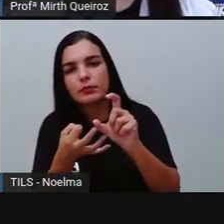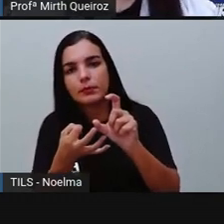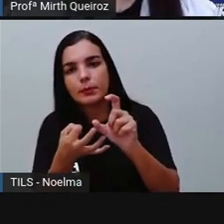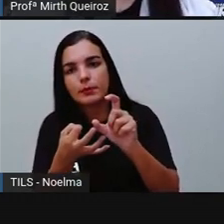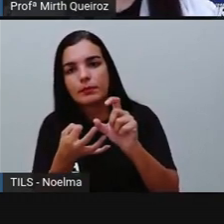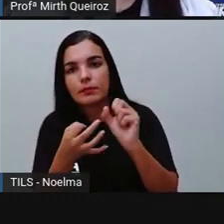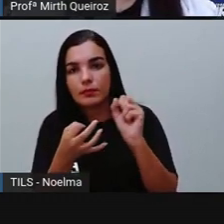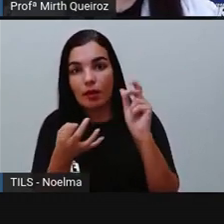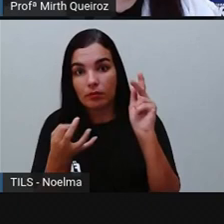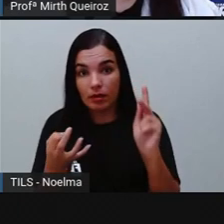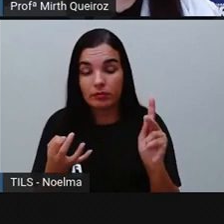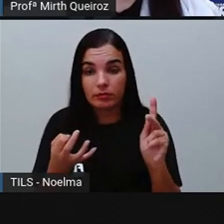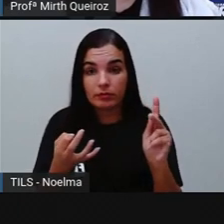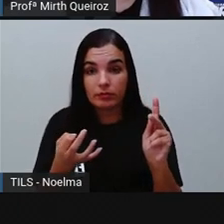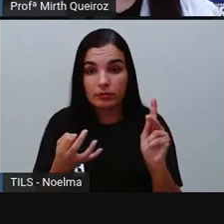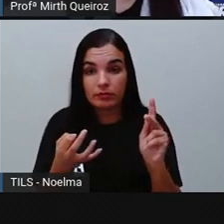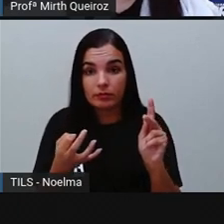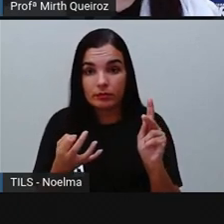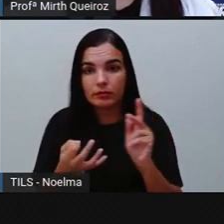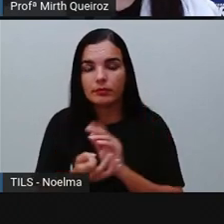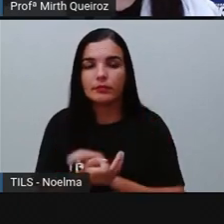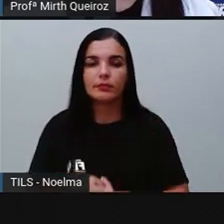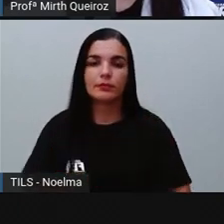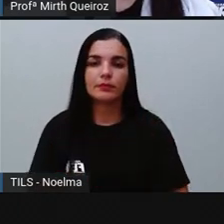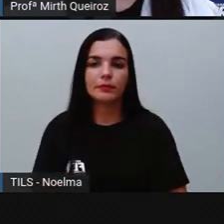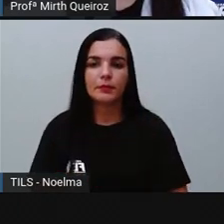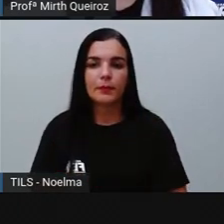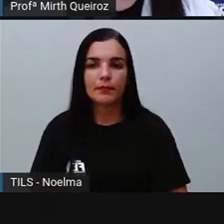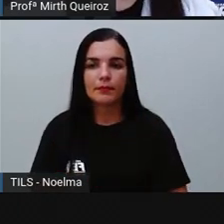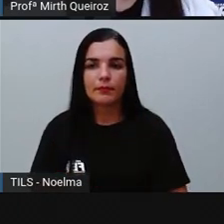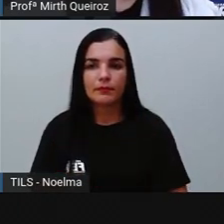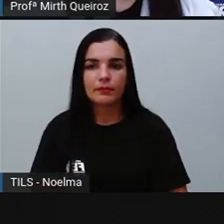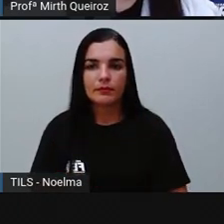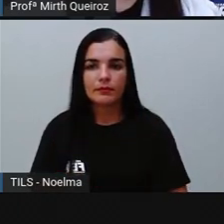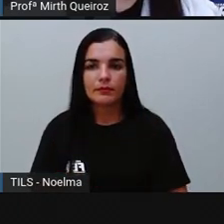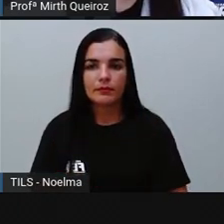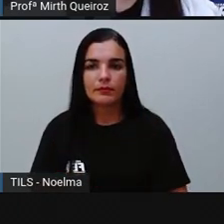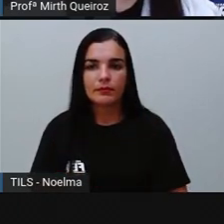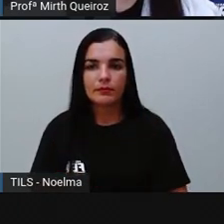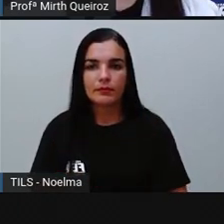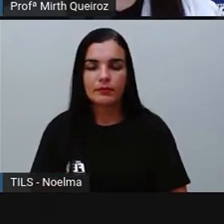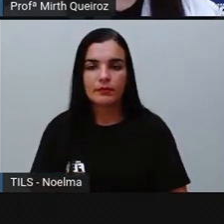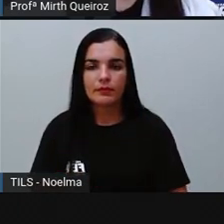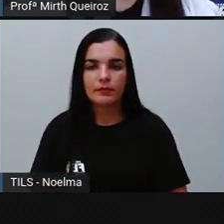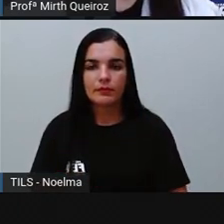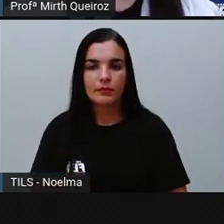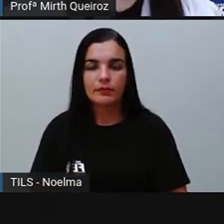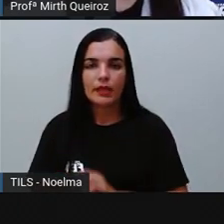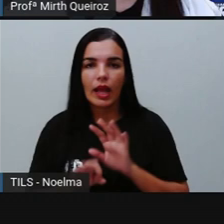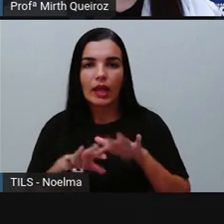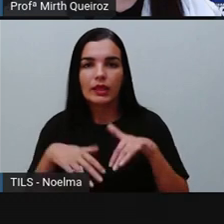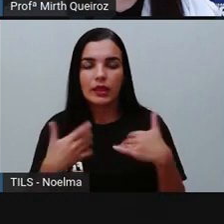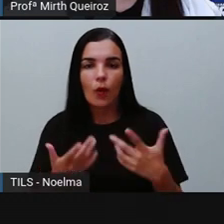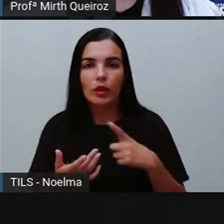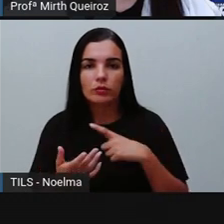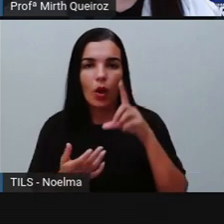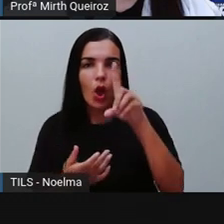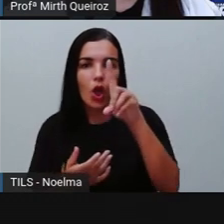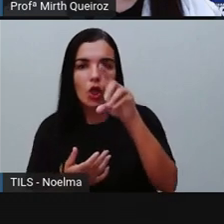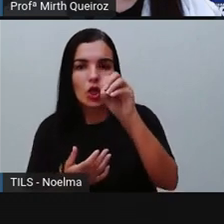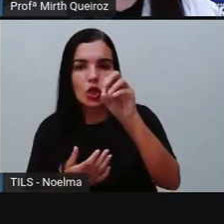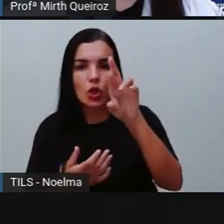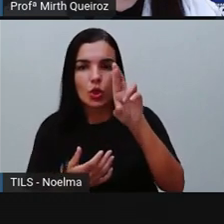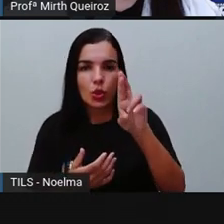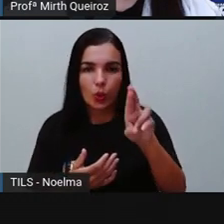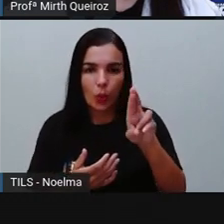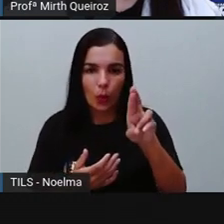circulado, né? Mas a gente tem destacado aqui a sílaba mais forte, seria o quê? Dor. Como é que a gente pode identificar